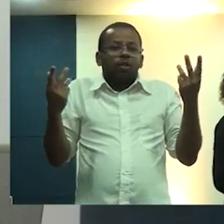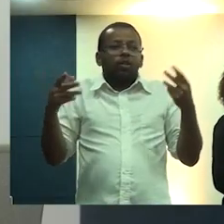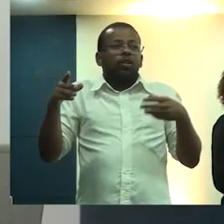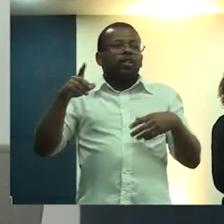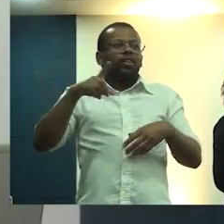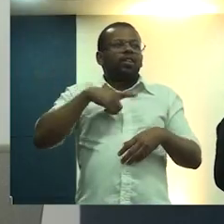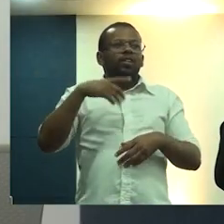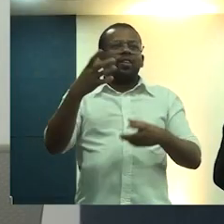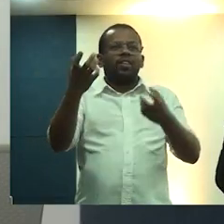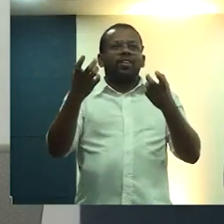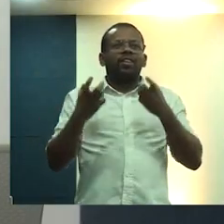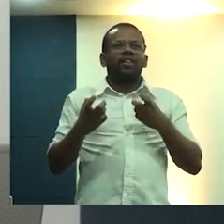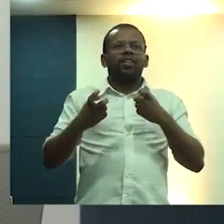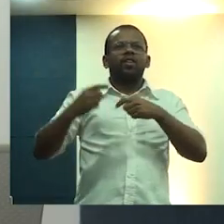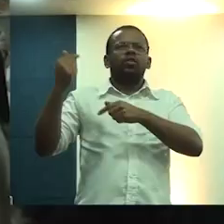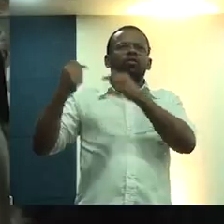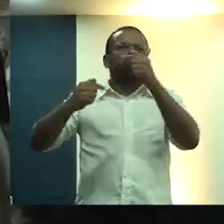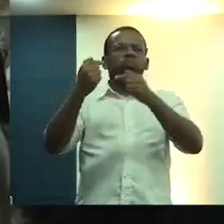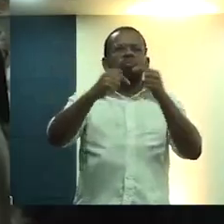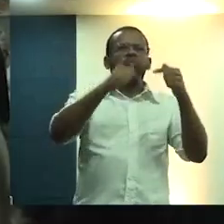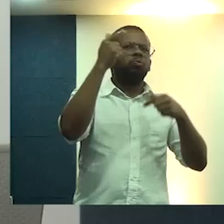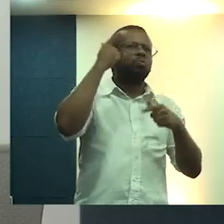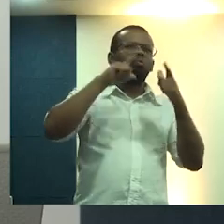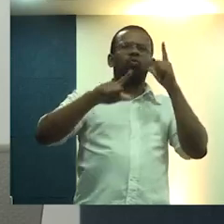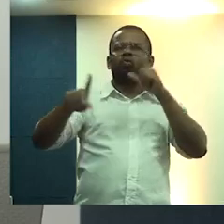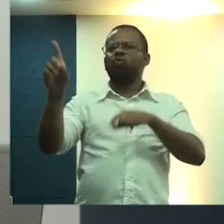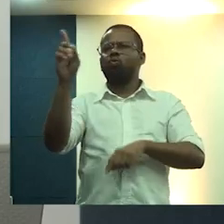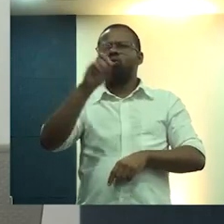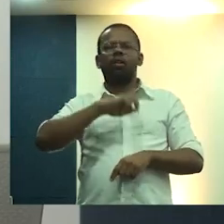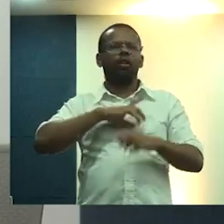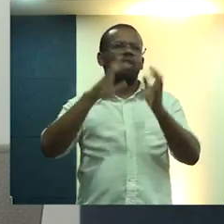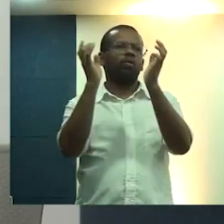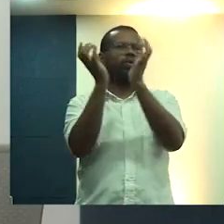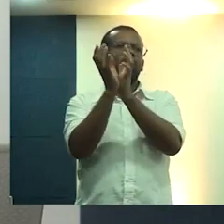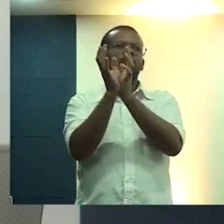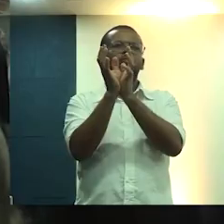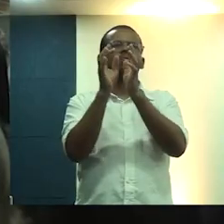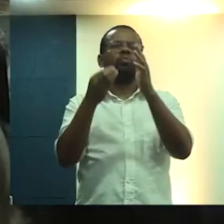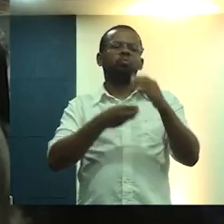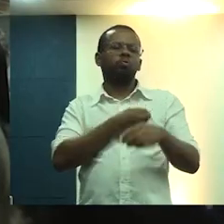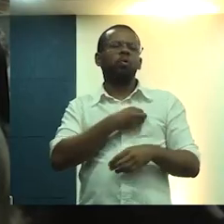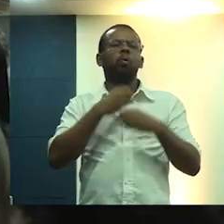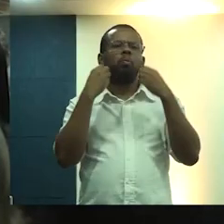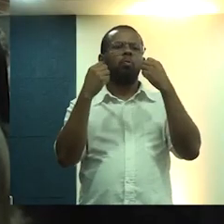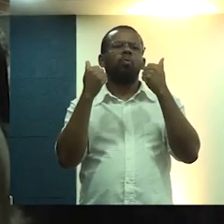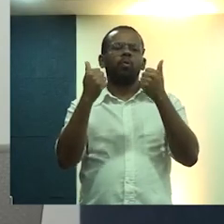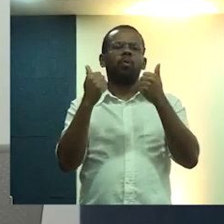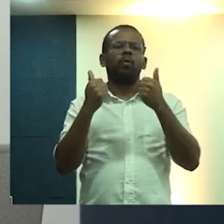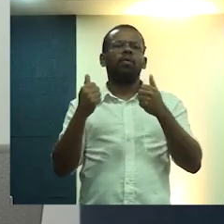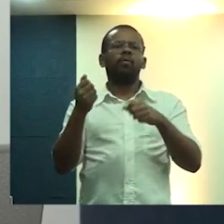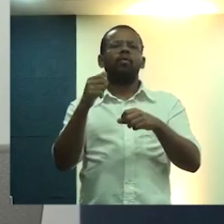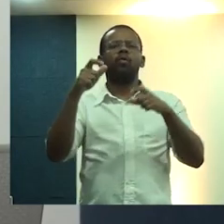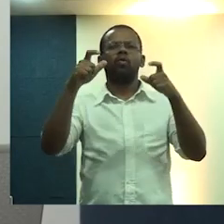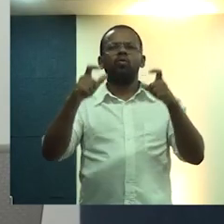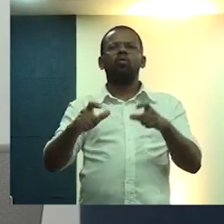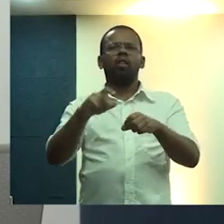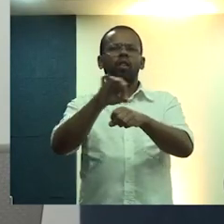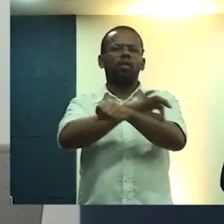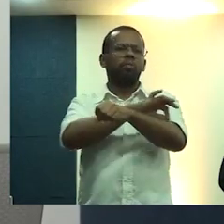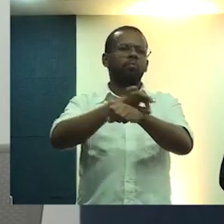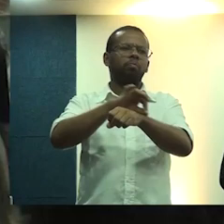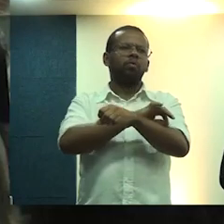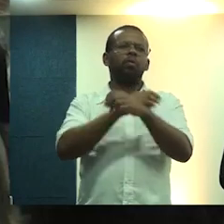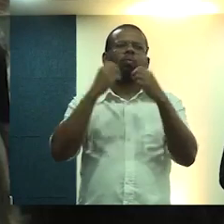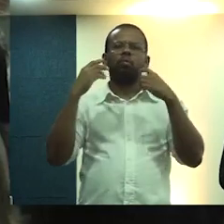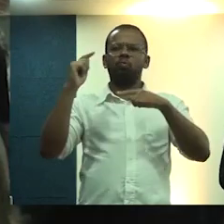Eu queria estar em todos os debates, mas não dava. Todos os grupos que participei foram muito bons. Esse ambiente de arquitetos é